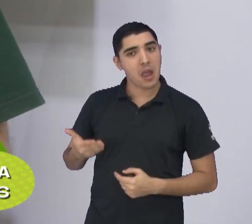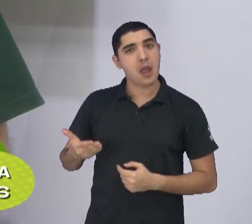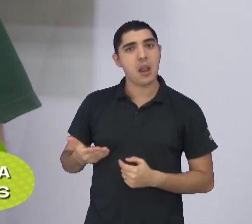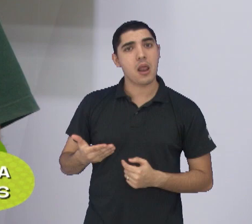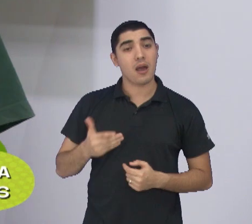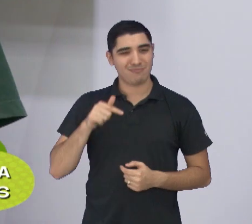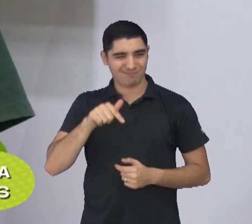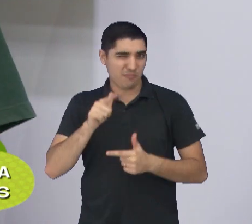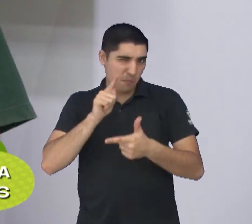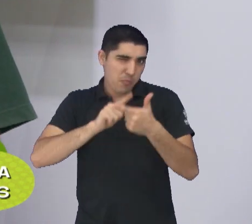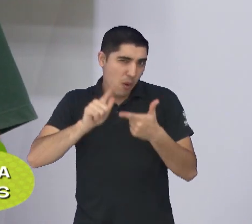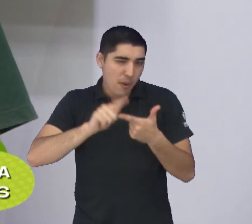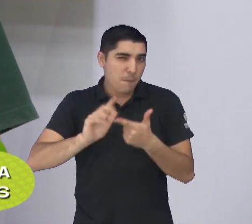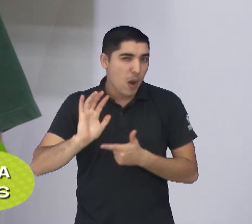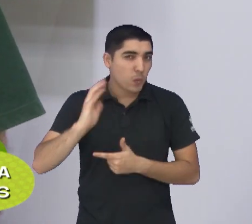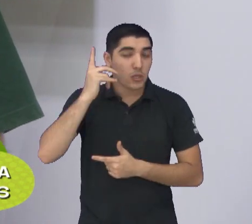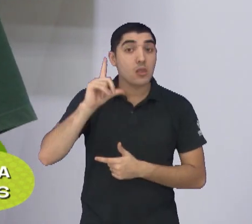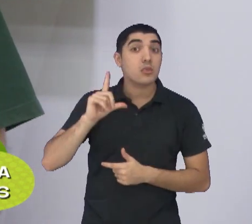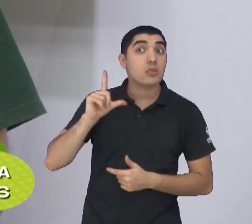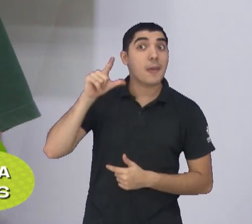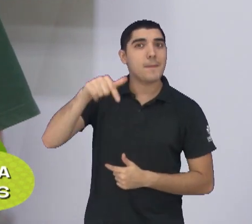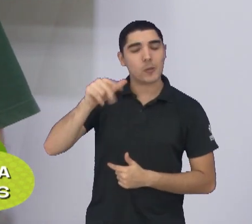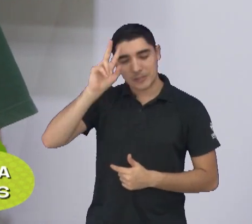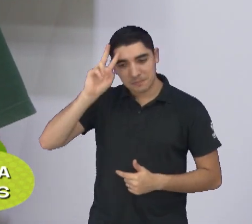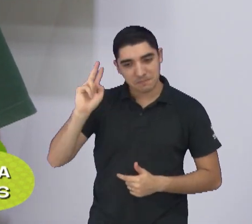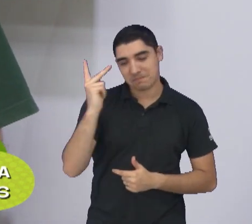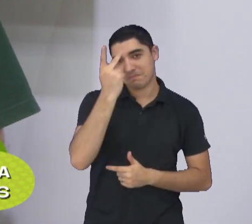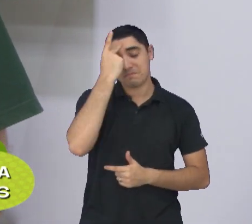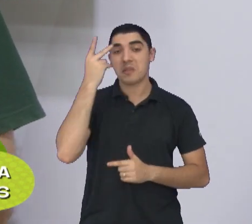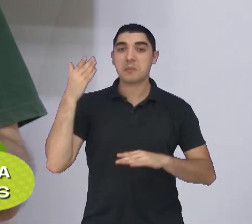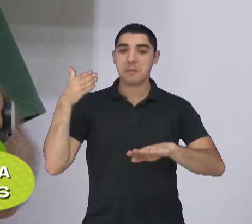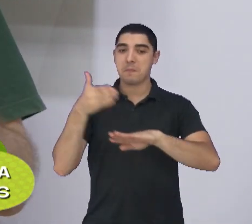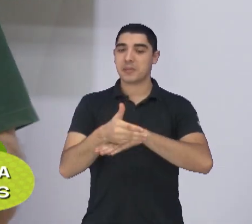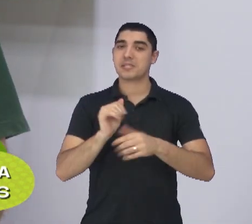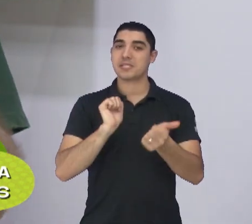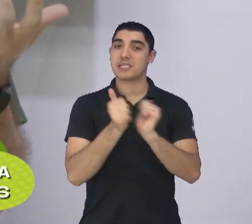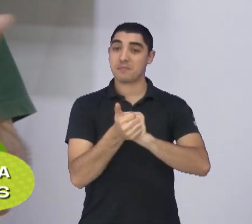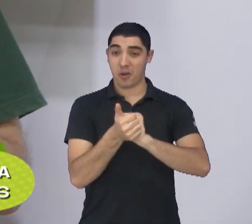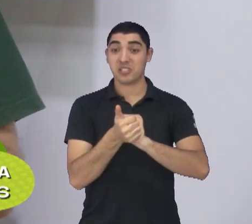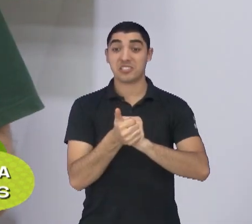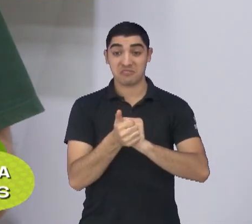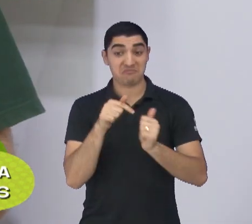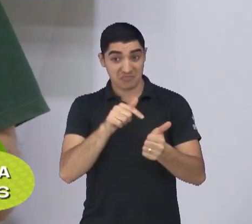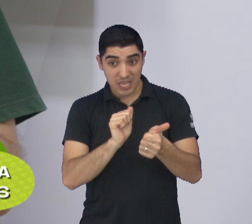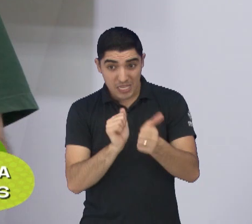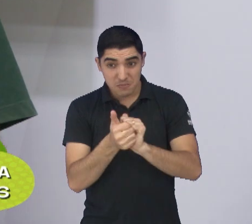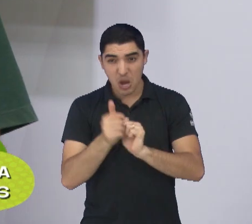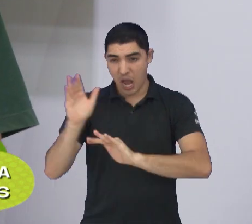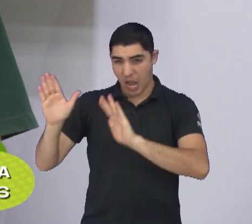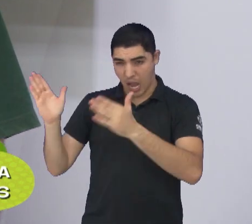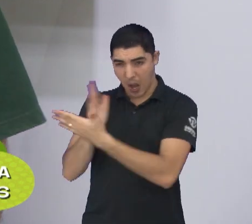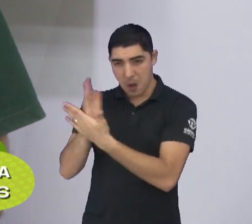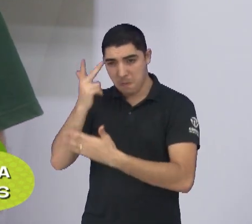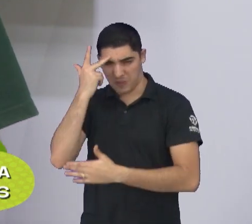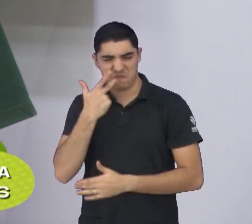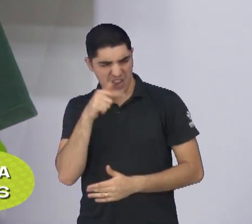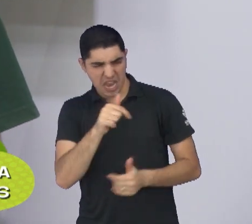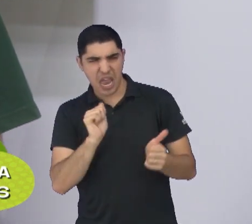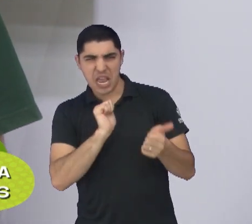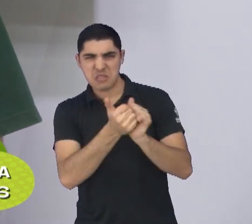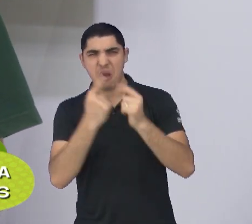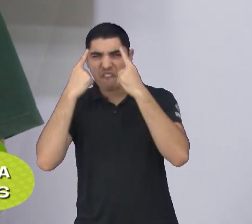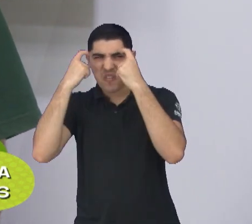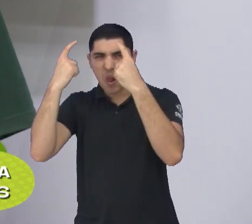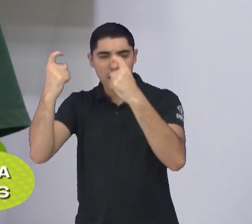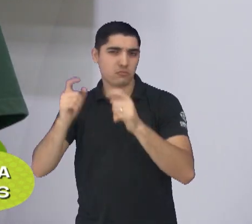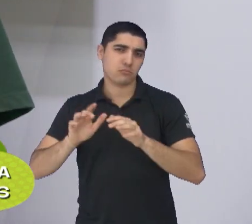que ela tinha uma oportunidade para poder fazer um esporte, né? É esporte que pode ser considerado por muitos violentos, mas é um esporte ainda assim. E,